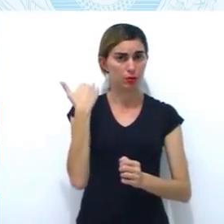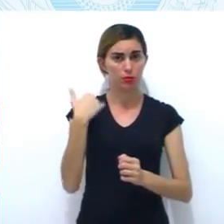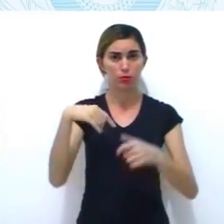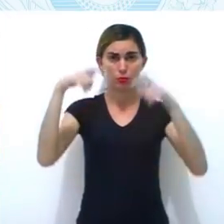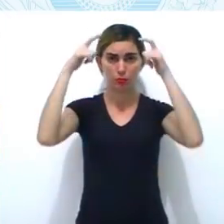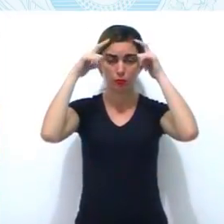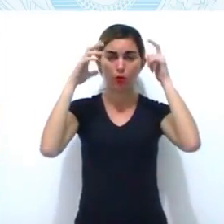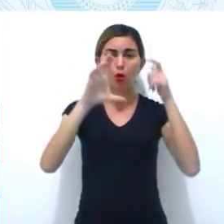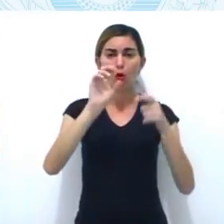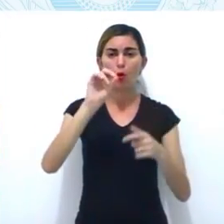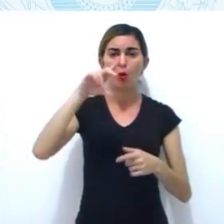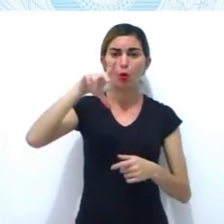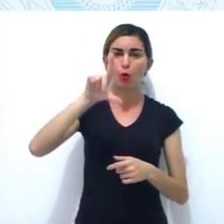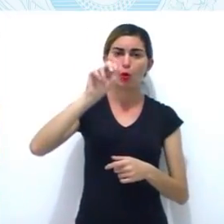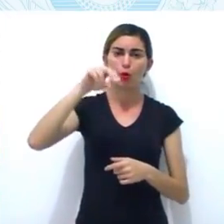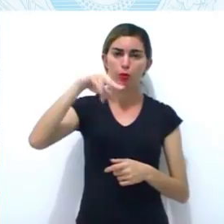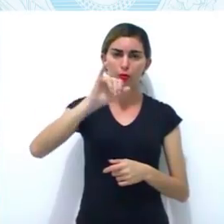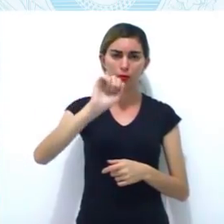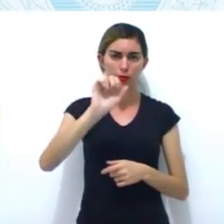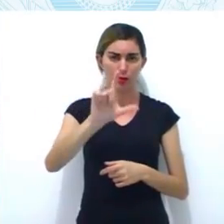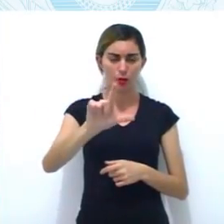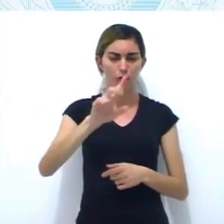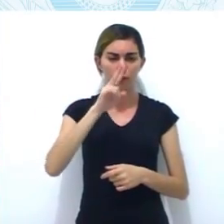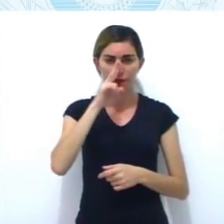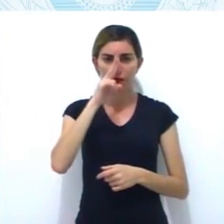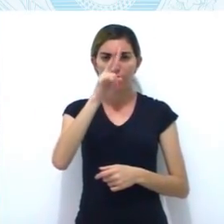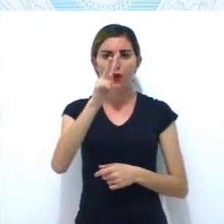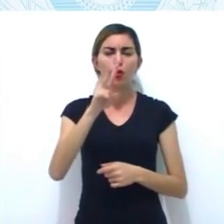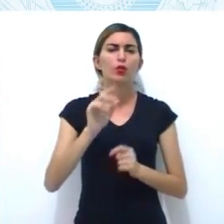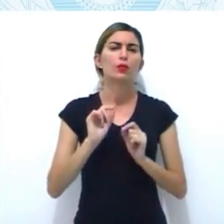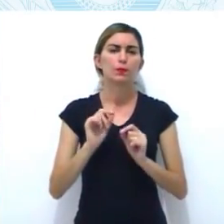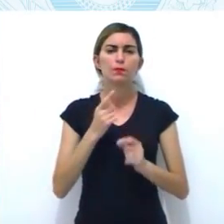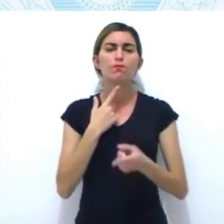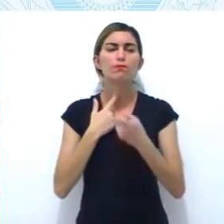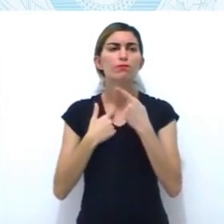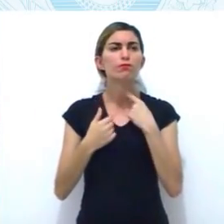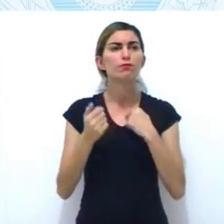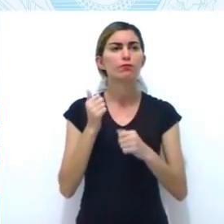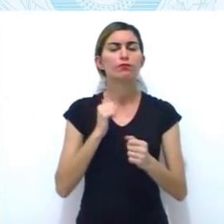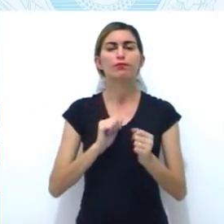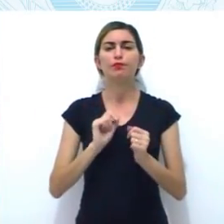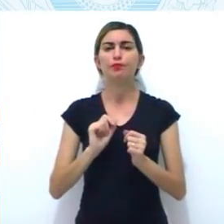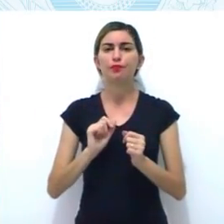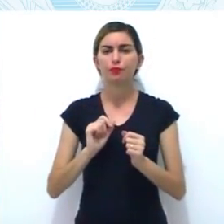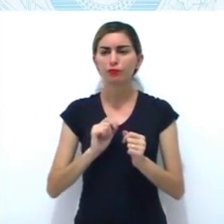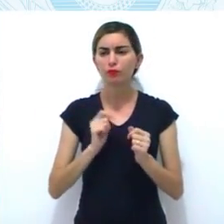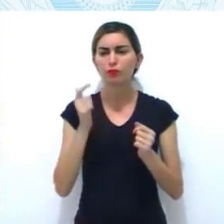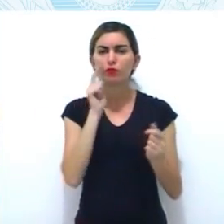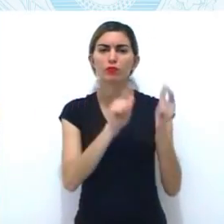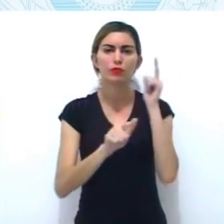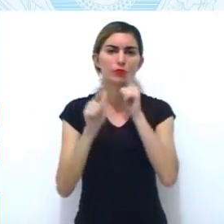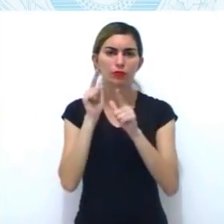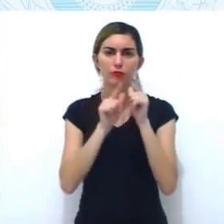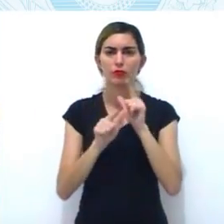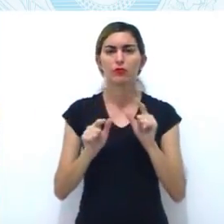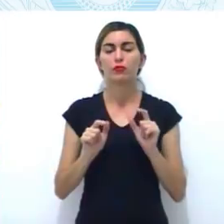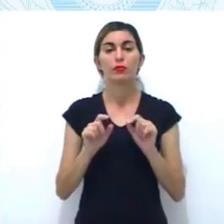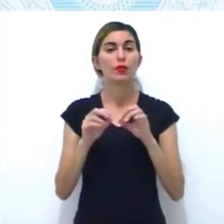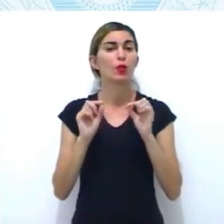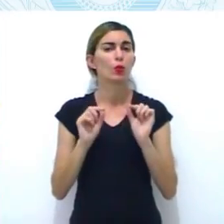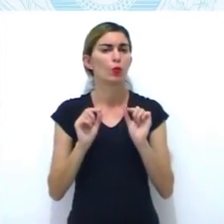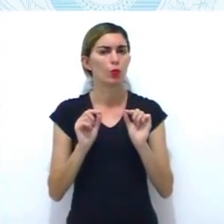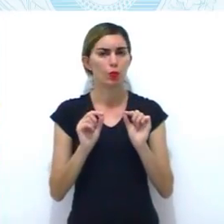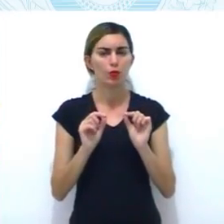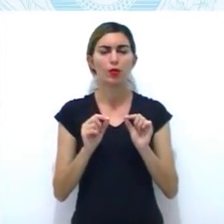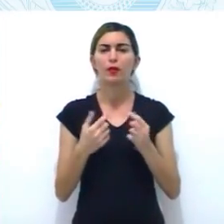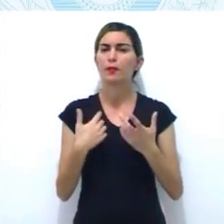Caracterizado como? Pelo forte anseio de conquista. Ou